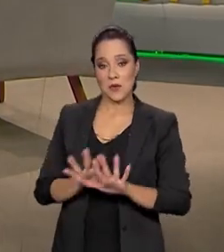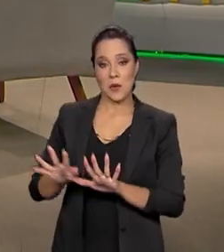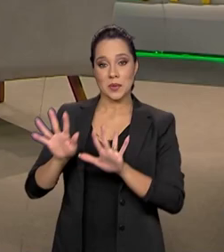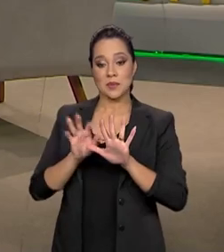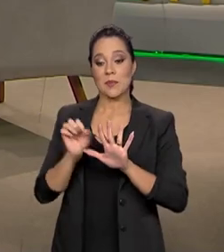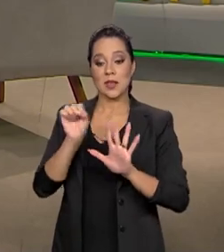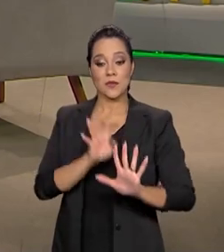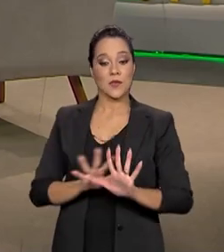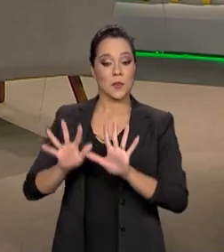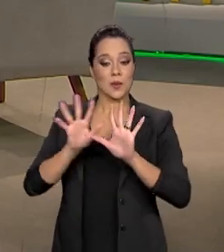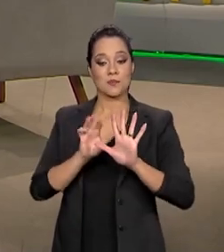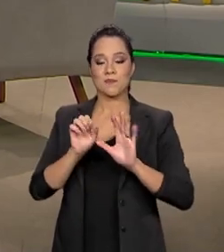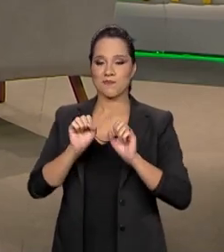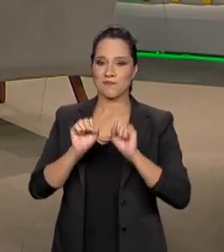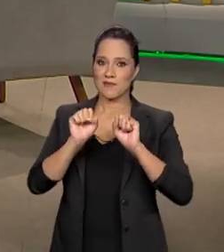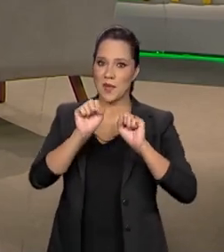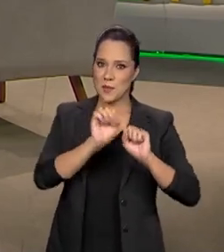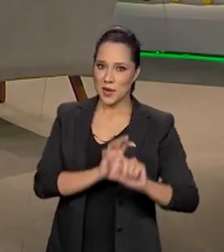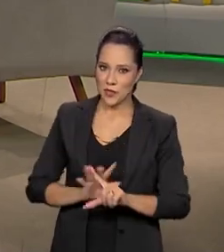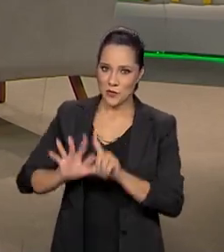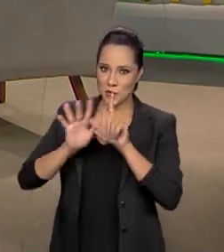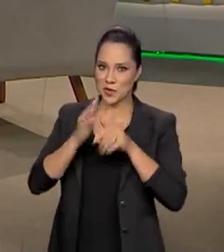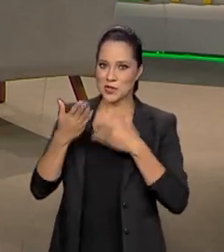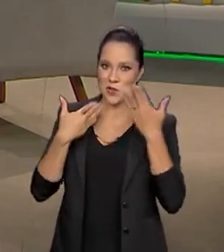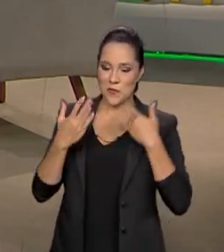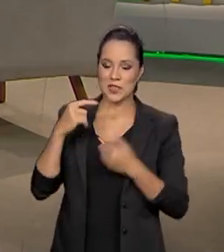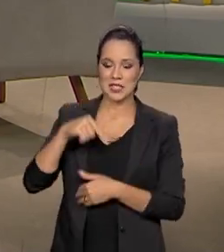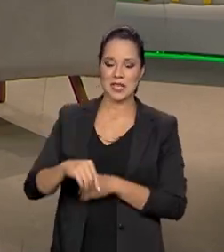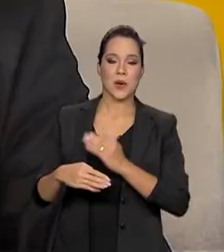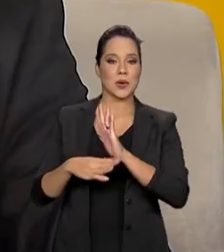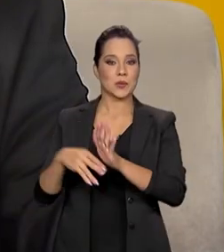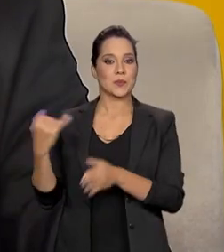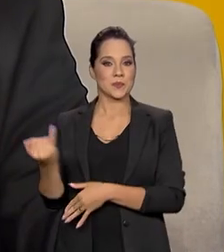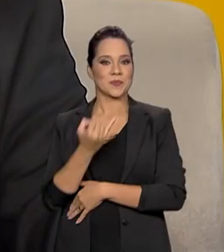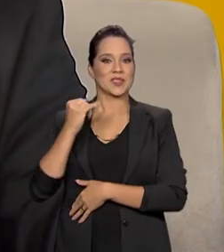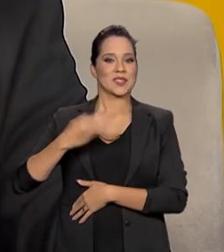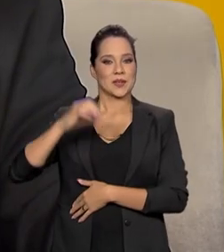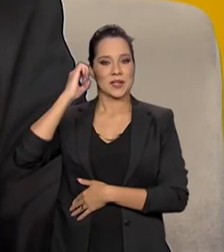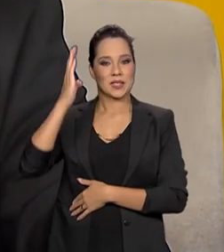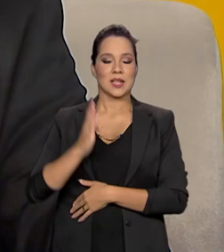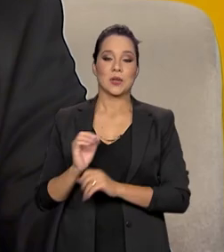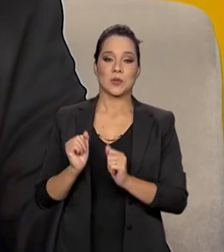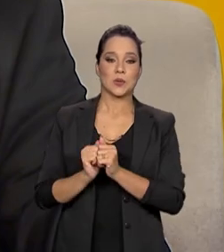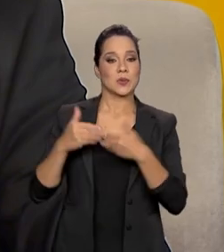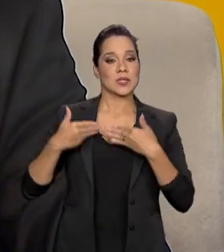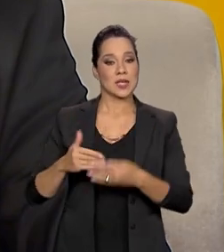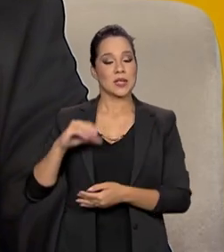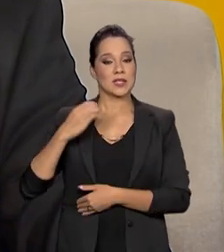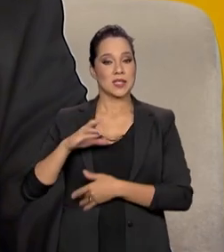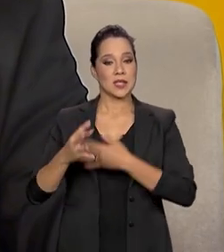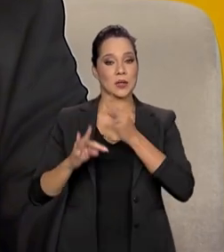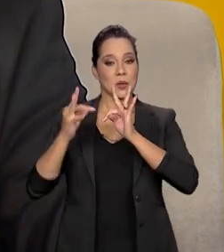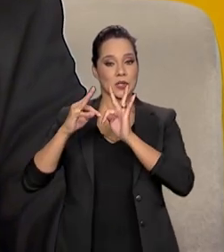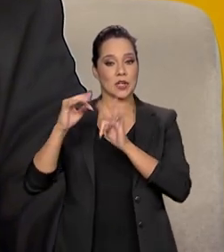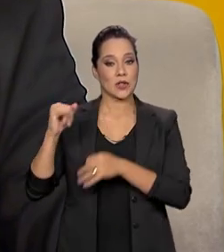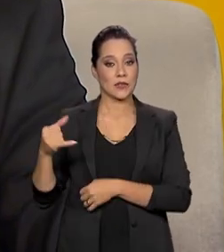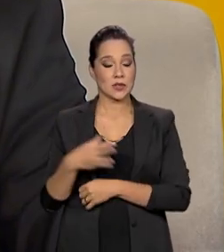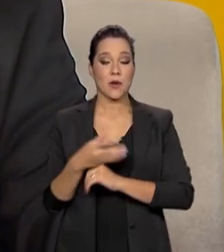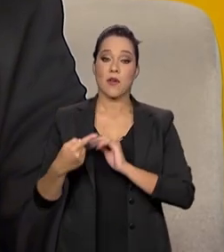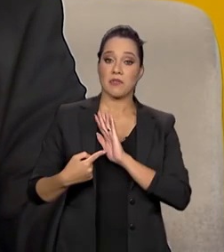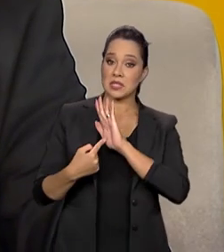aqui, que é a contribuição importante dos cientistas brasileiros, através do Ministério da Ciência, Tecnologia e Inovações, serão